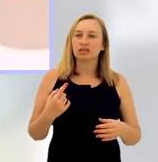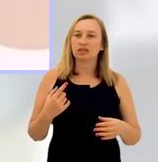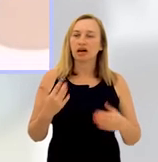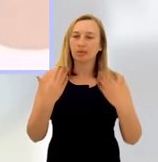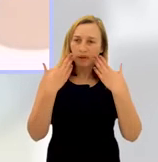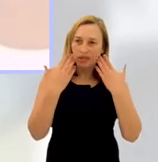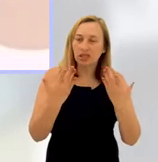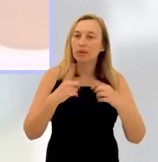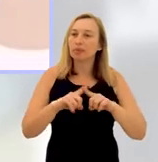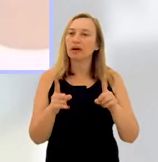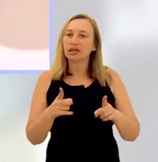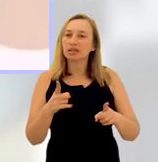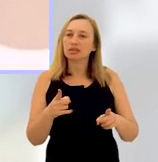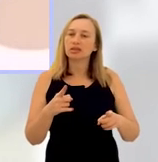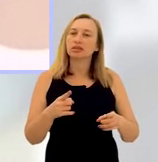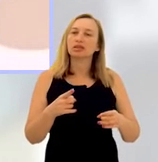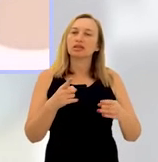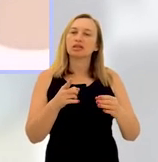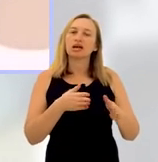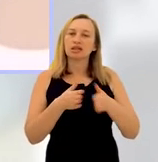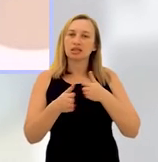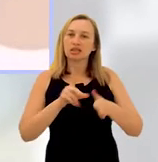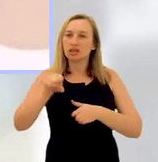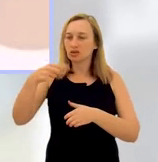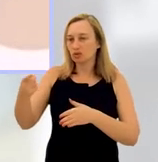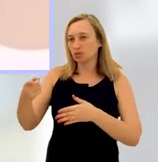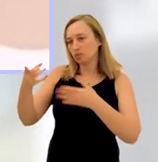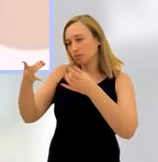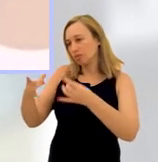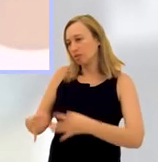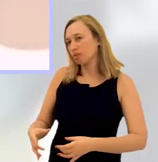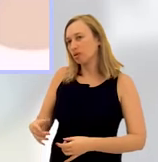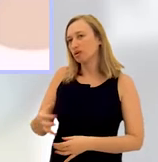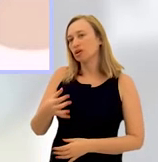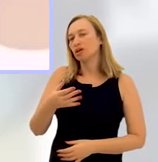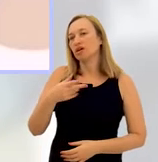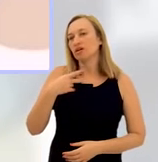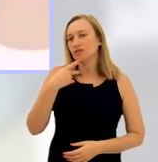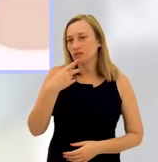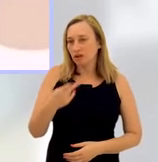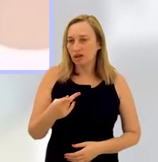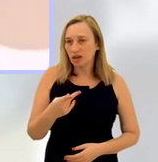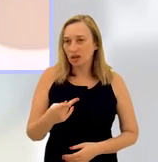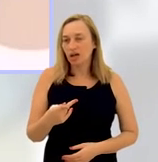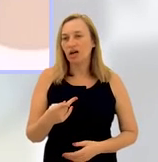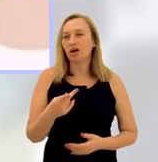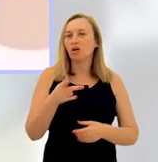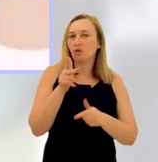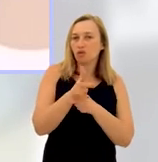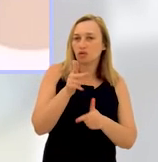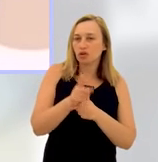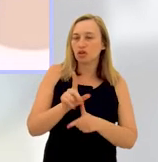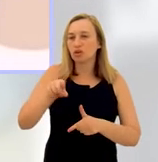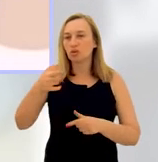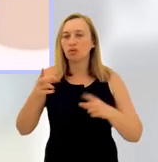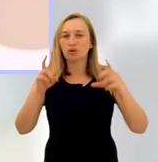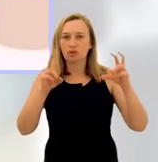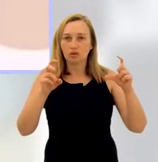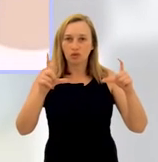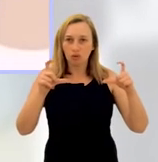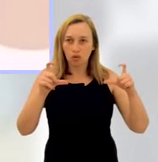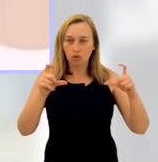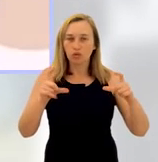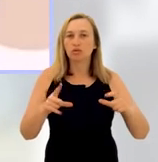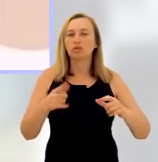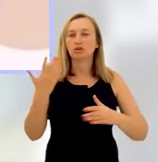de protetivo. Ela apenas tem acesso a um formulário, como ela tem acesso a outros formulários, consegue mandar o áudio da agressão, consegue colocar um vídeo, outras